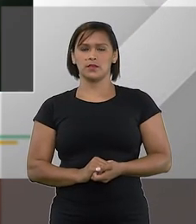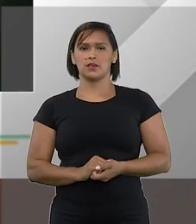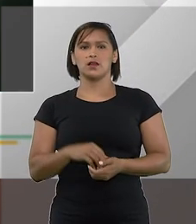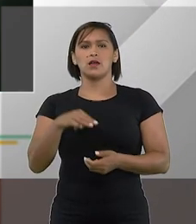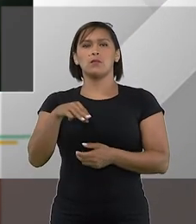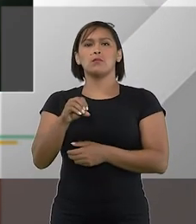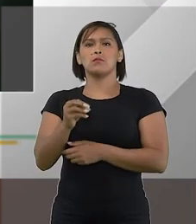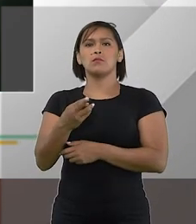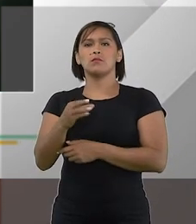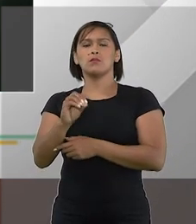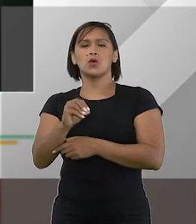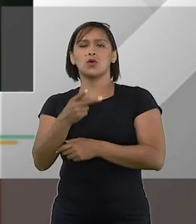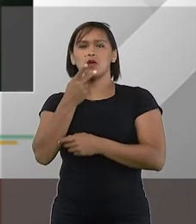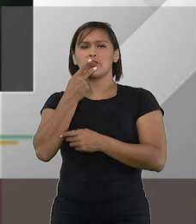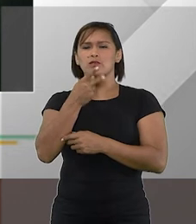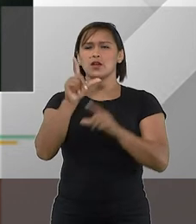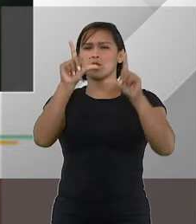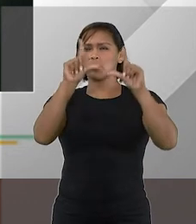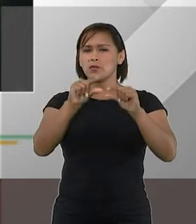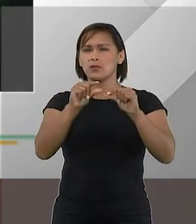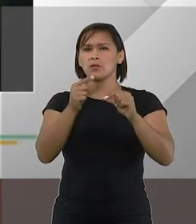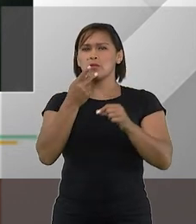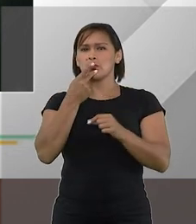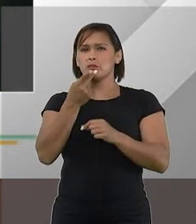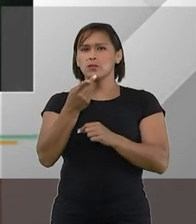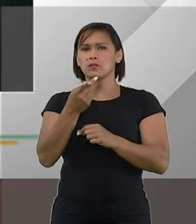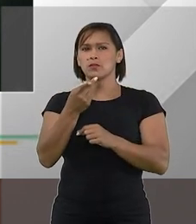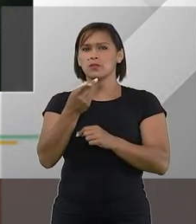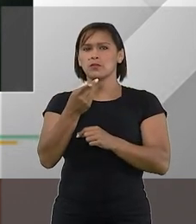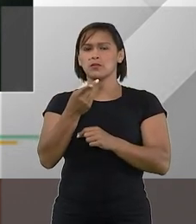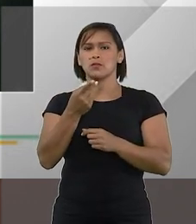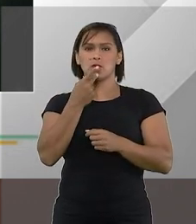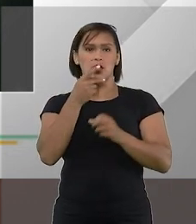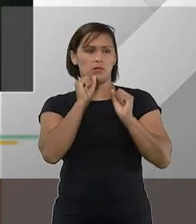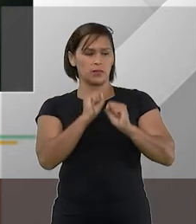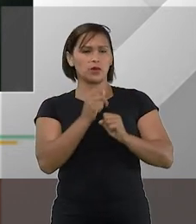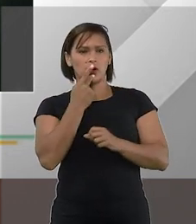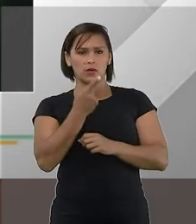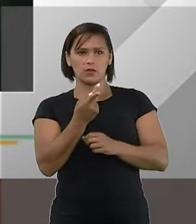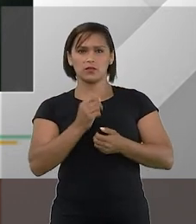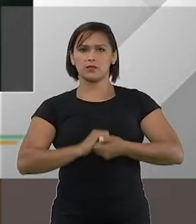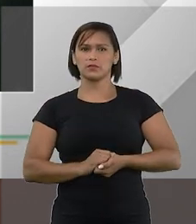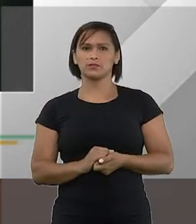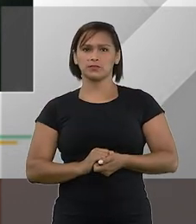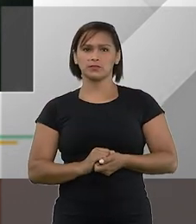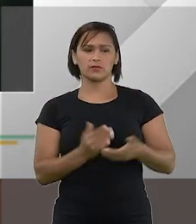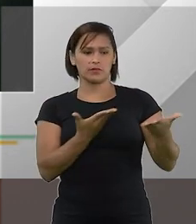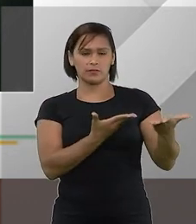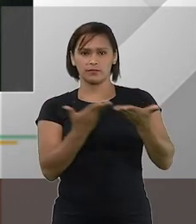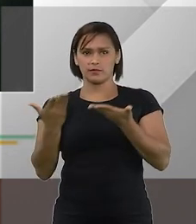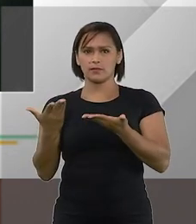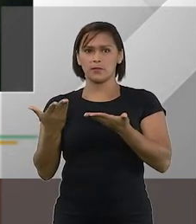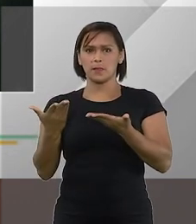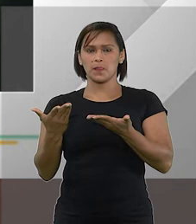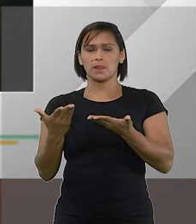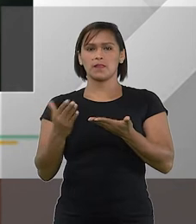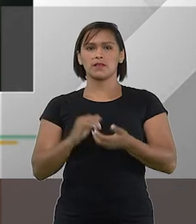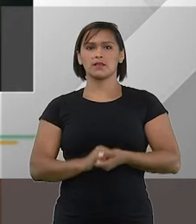Ministro Moura Ribeiro agora eu gostaria de falar um pouquinho sobre o senhor ministro pode falar por favor fique à vontade